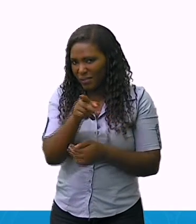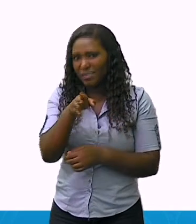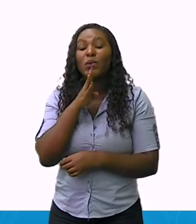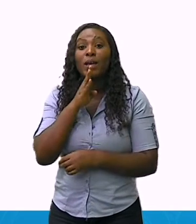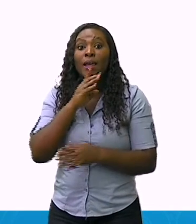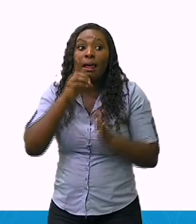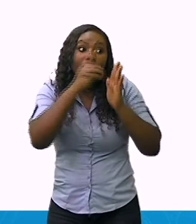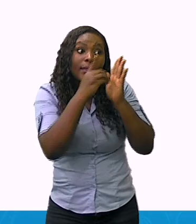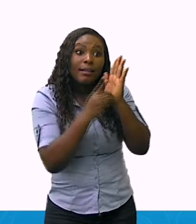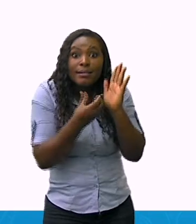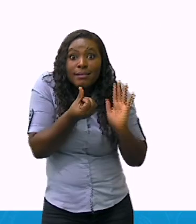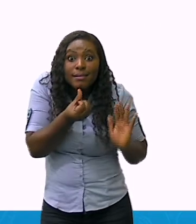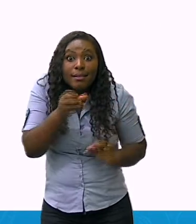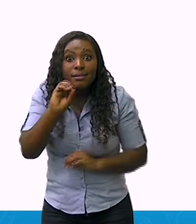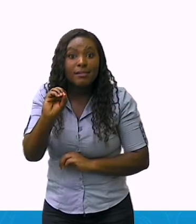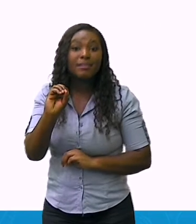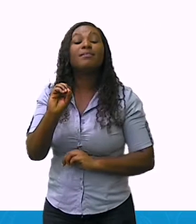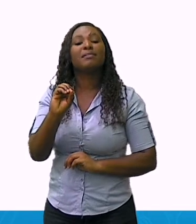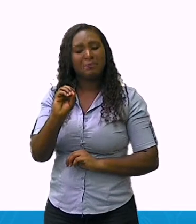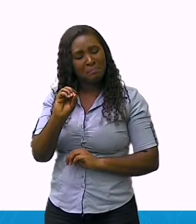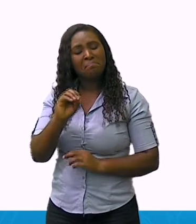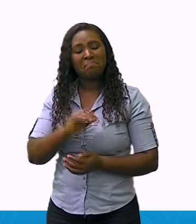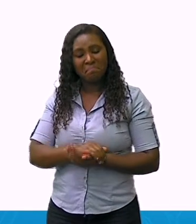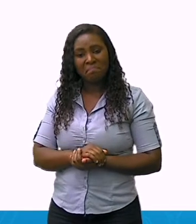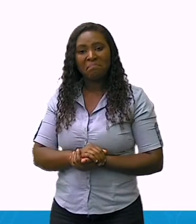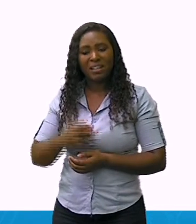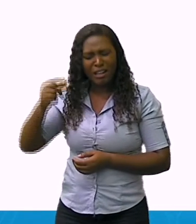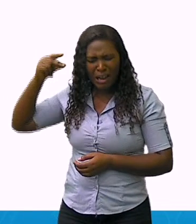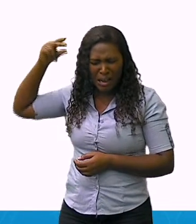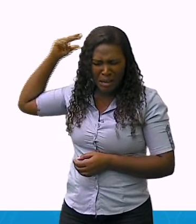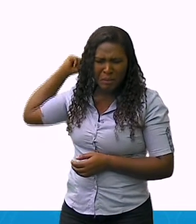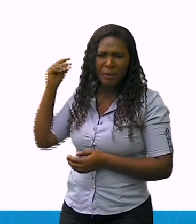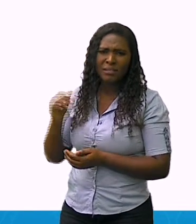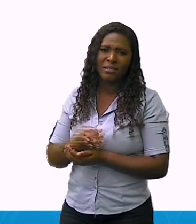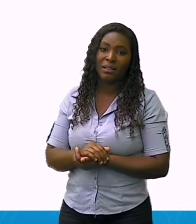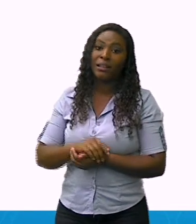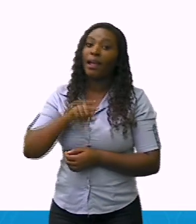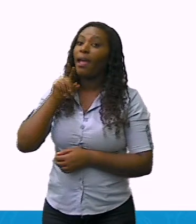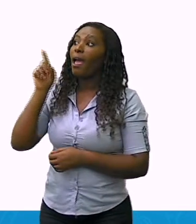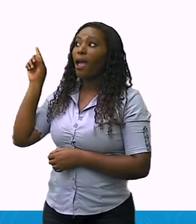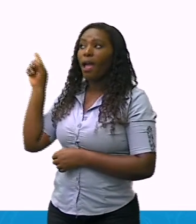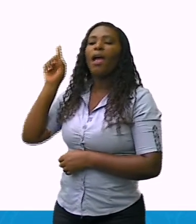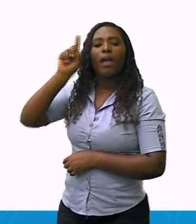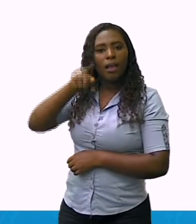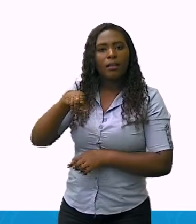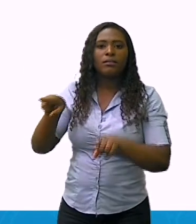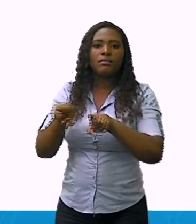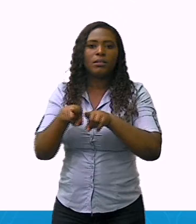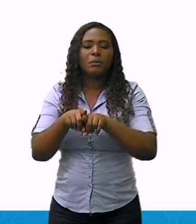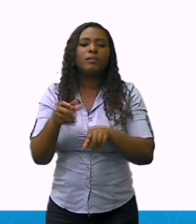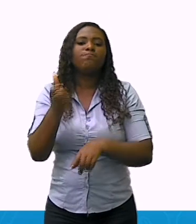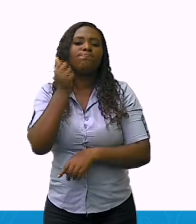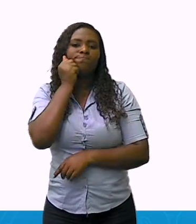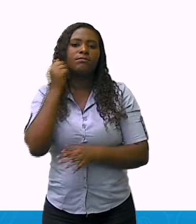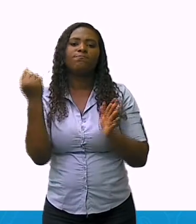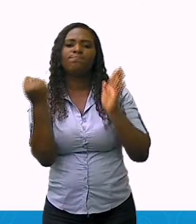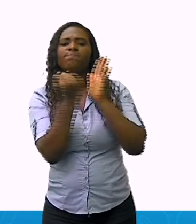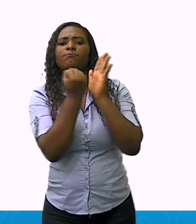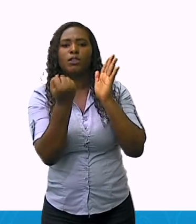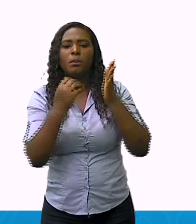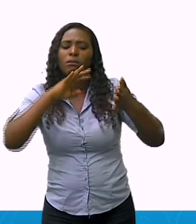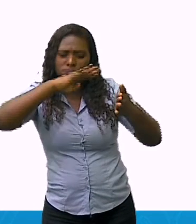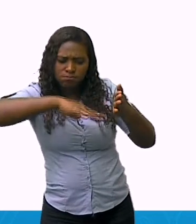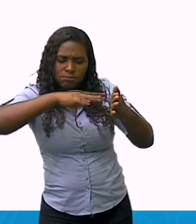Ressalta-se que este elemento cultural, ele é tombado como patrimônio cultural municipal.